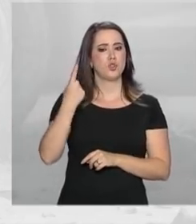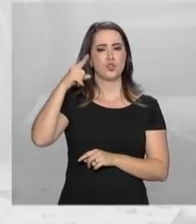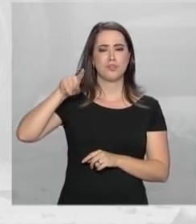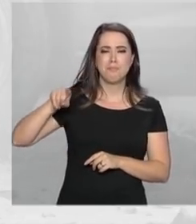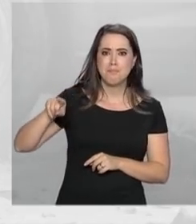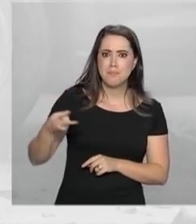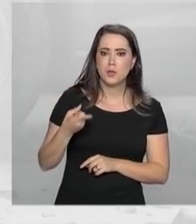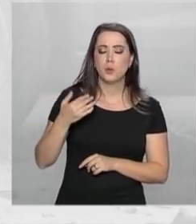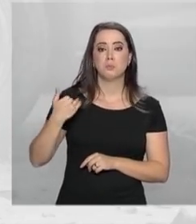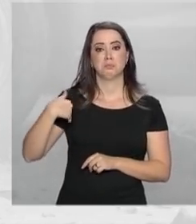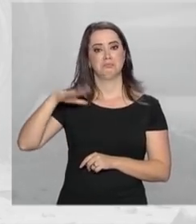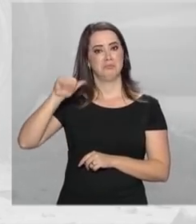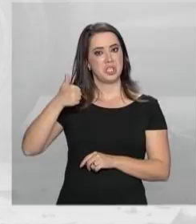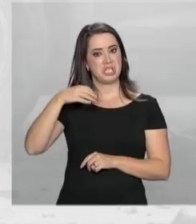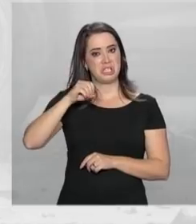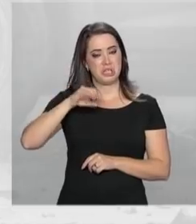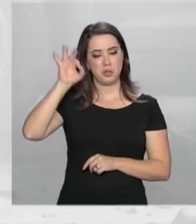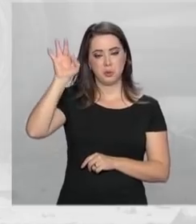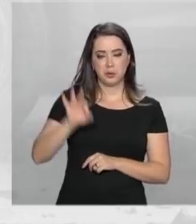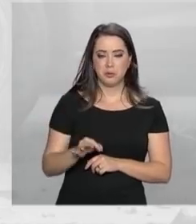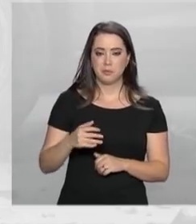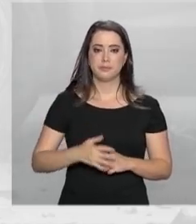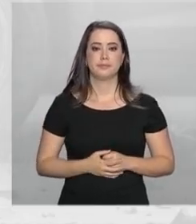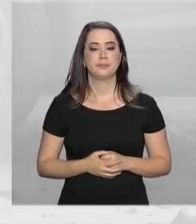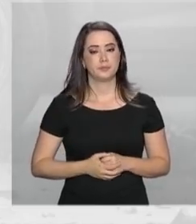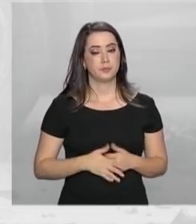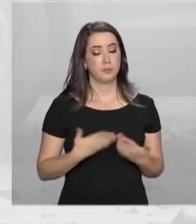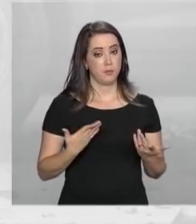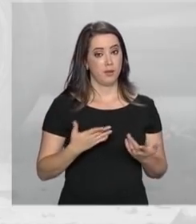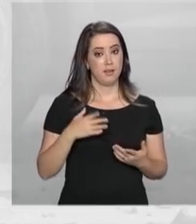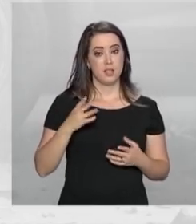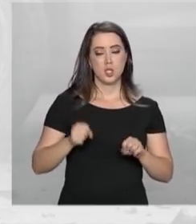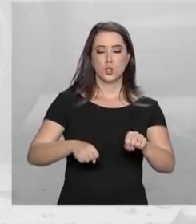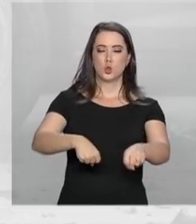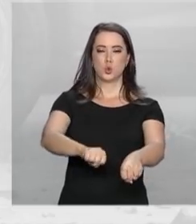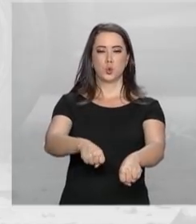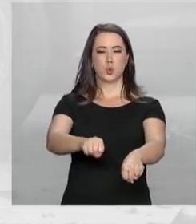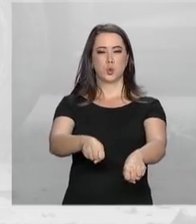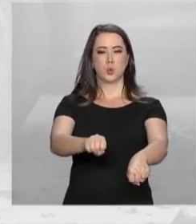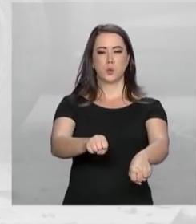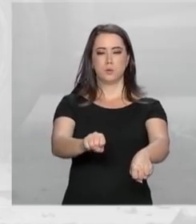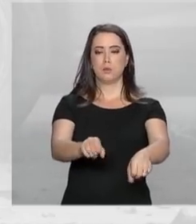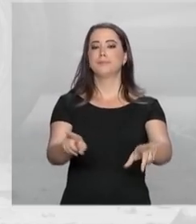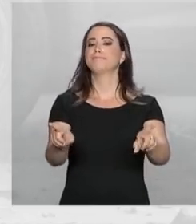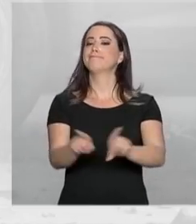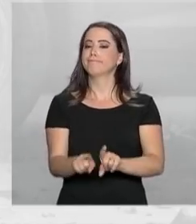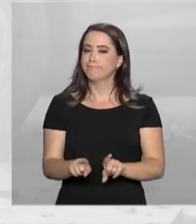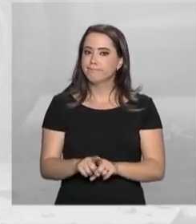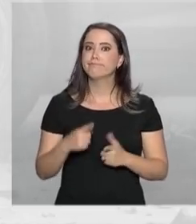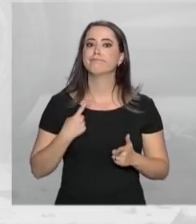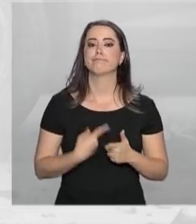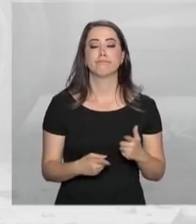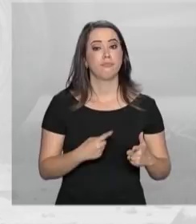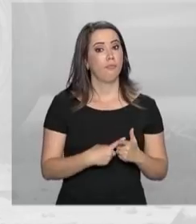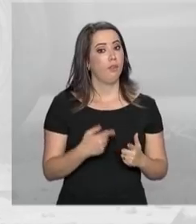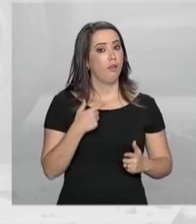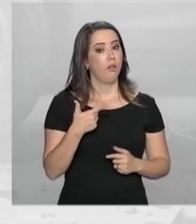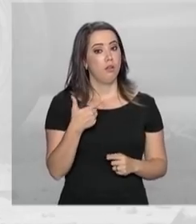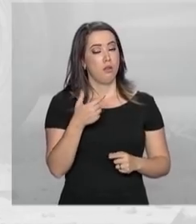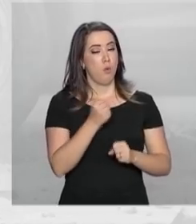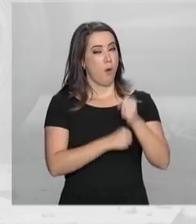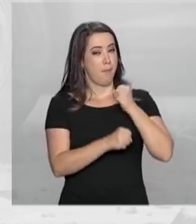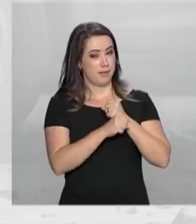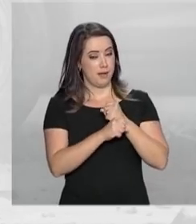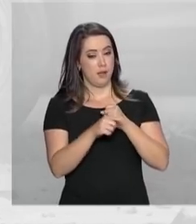um aumento de mais de 180%. E os motociclistas também cometeram infrações. Em 2017,